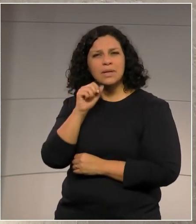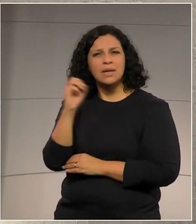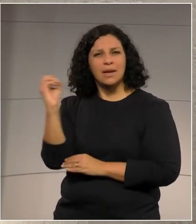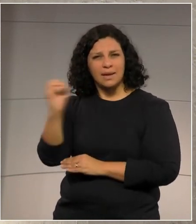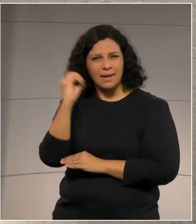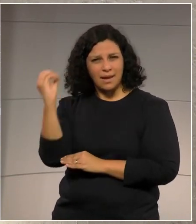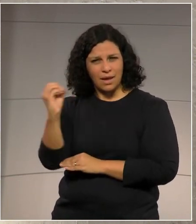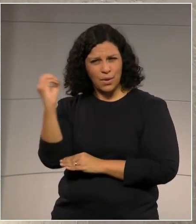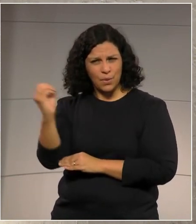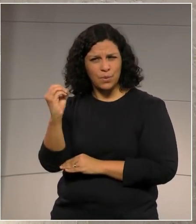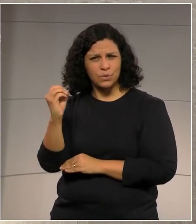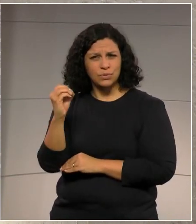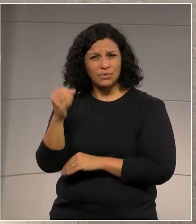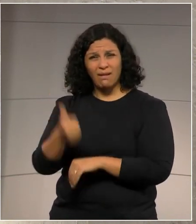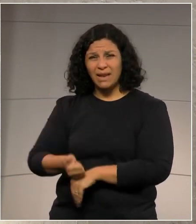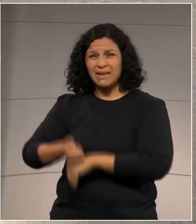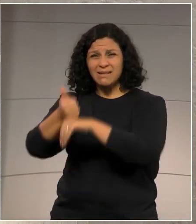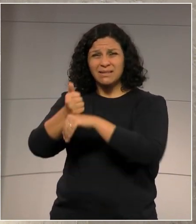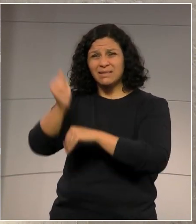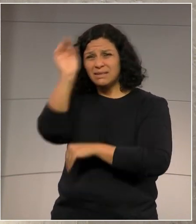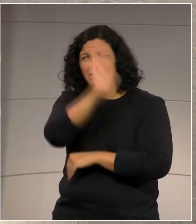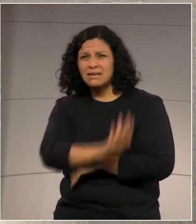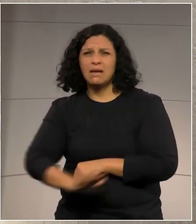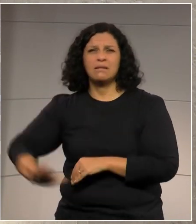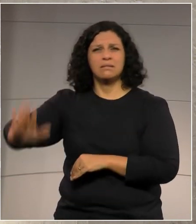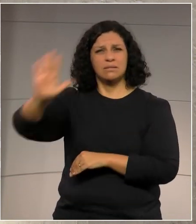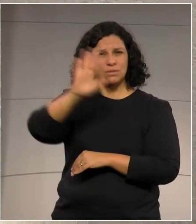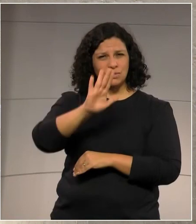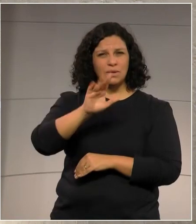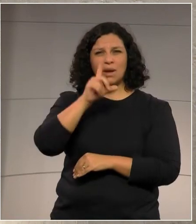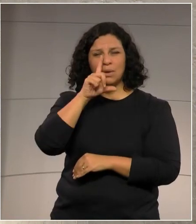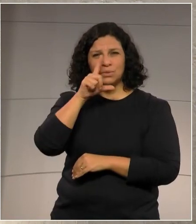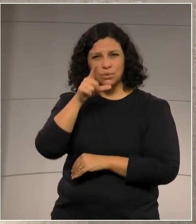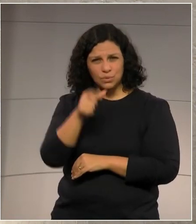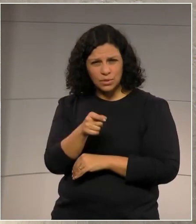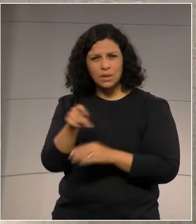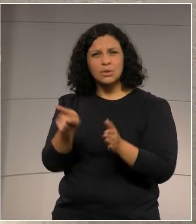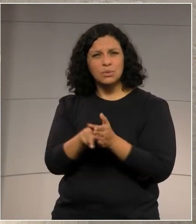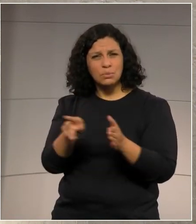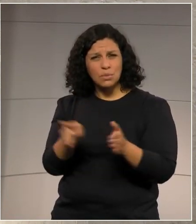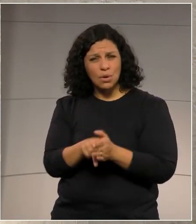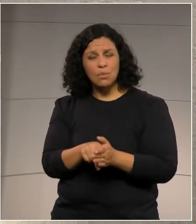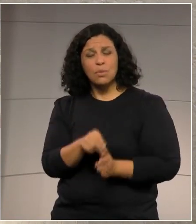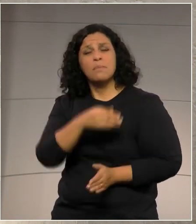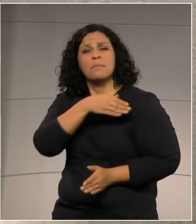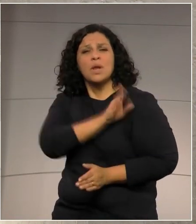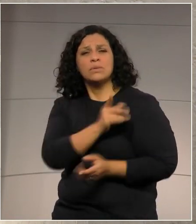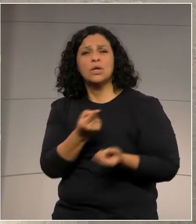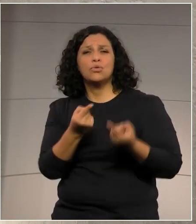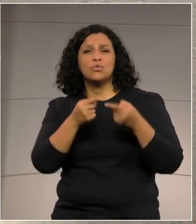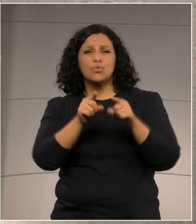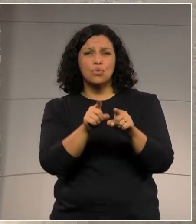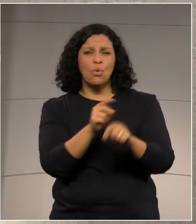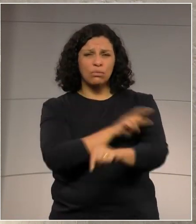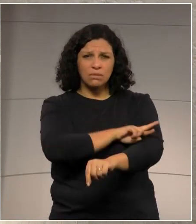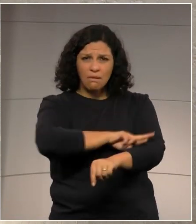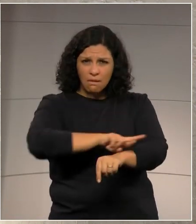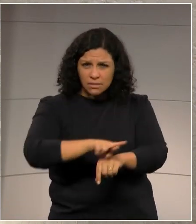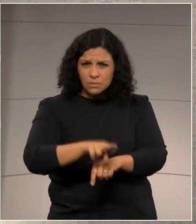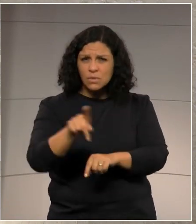Tucanafro Nacional, um exemplo de combate ao racismo no Rio Grande do Sul e no país.